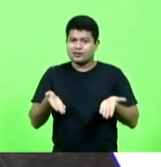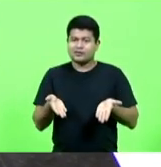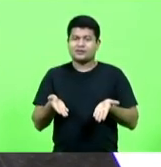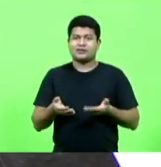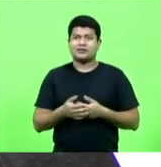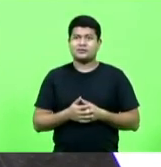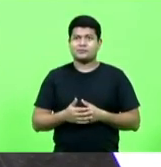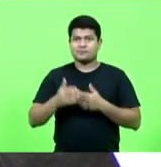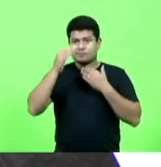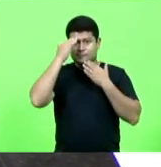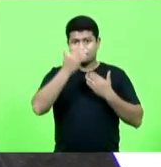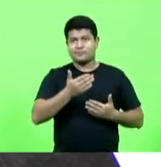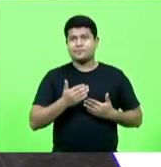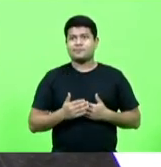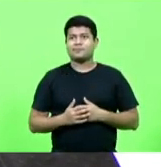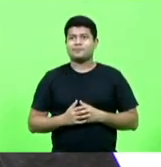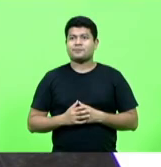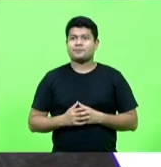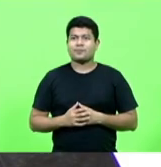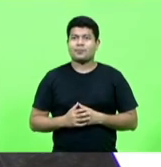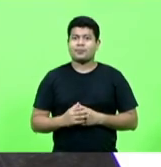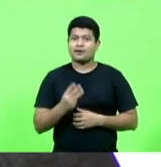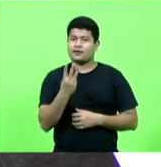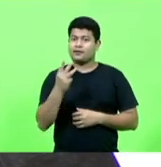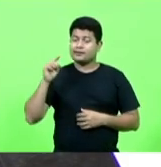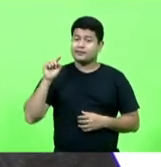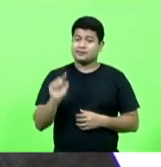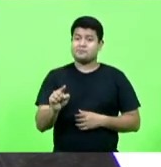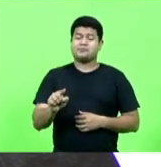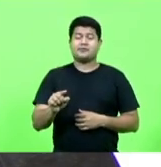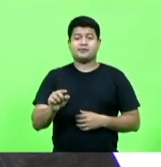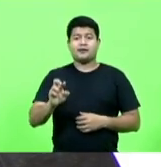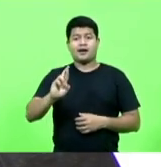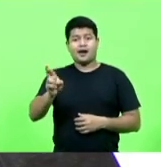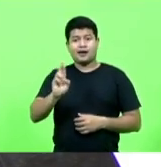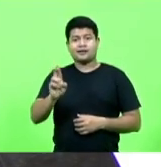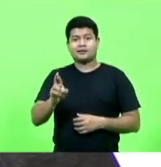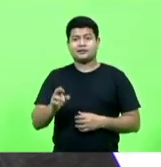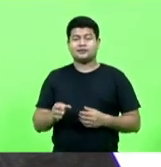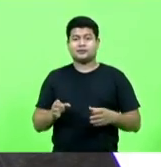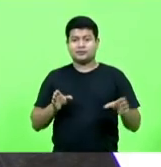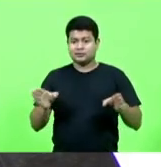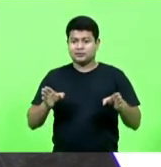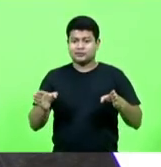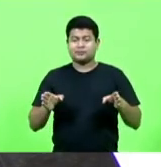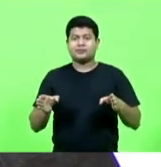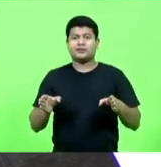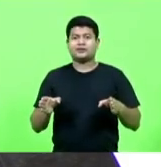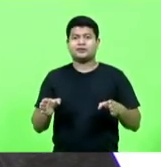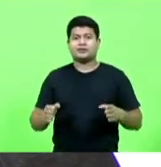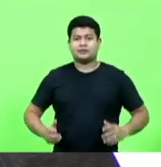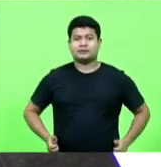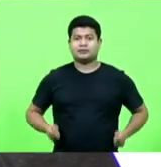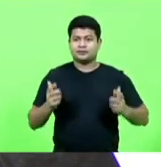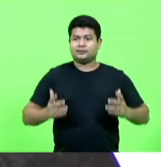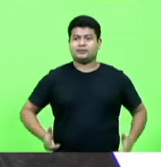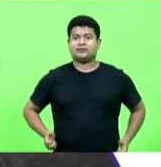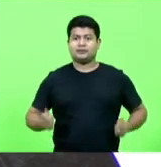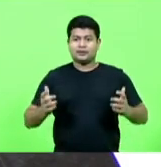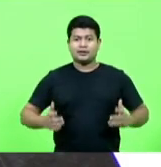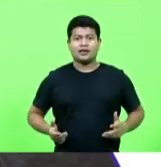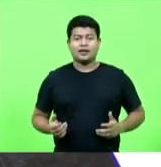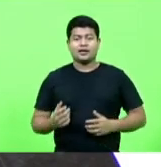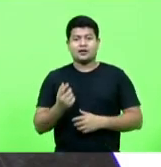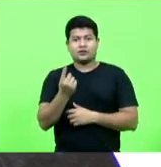Obrigado. Então, R$.000 é o tempo que, durante esses 10 minutos, foi gasto aqui com dinheiro de propaganda pelo